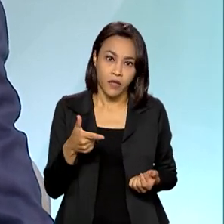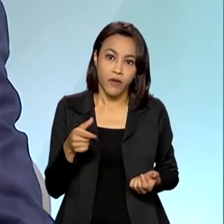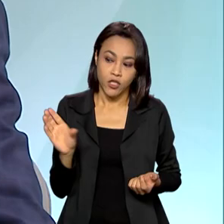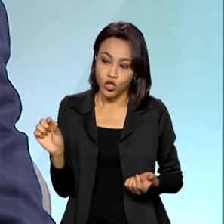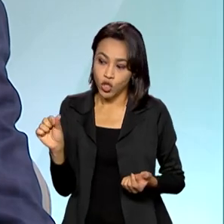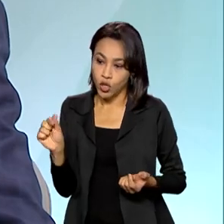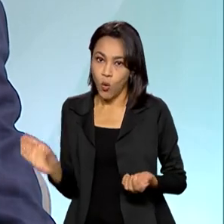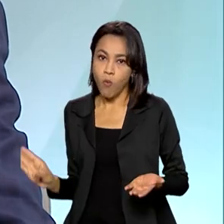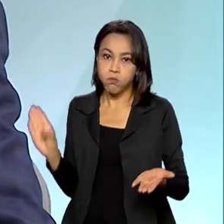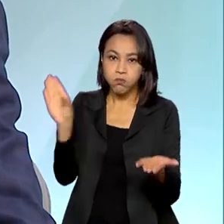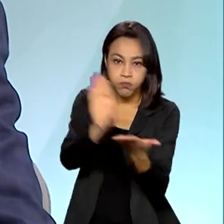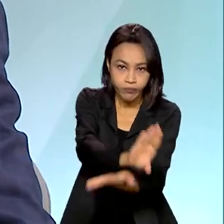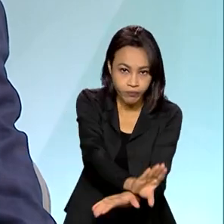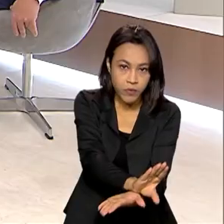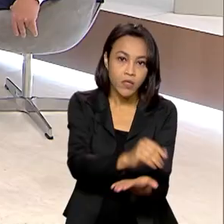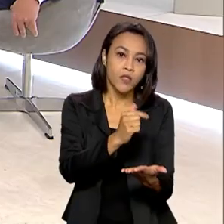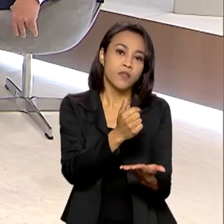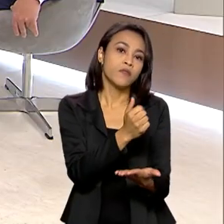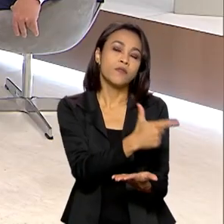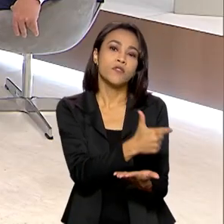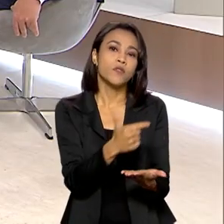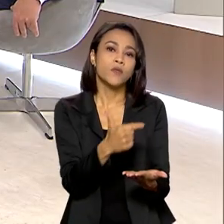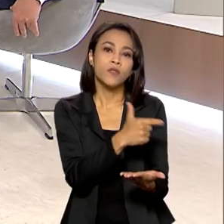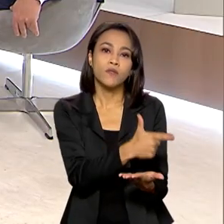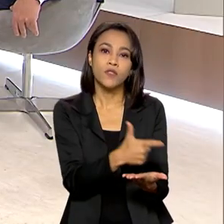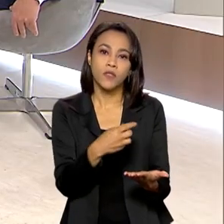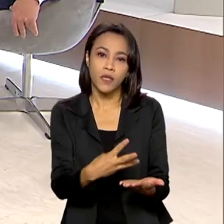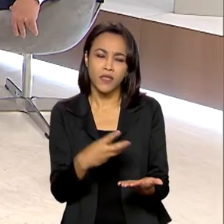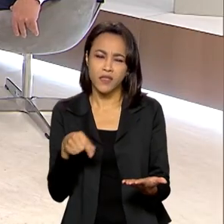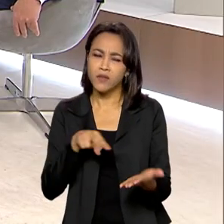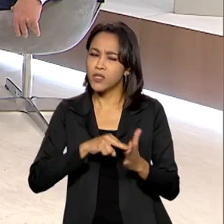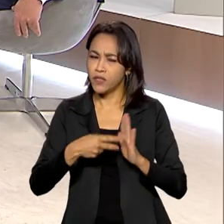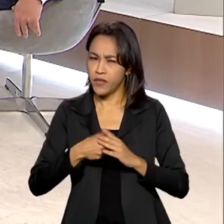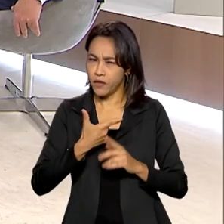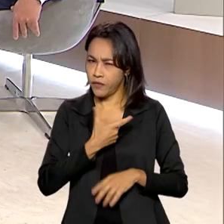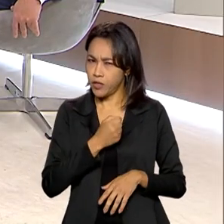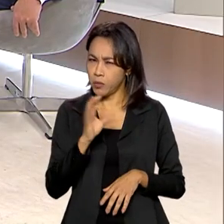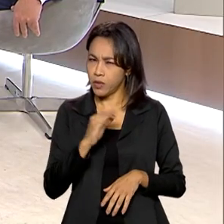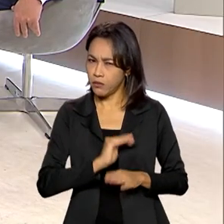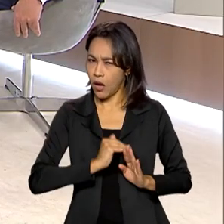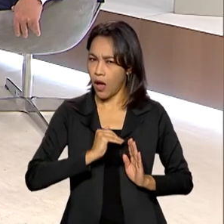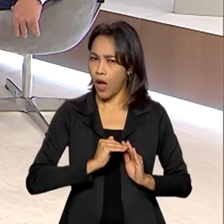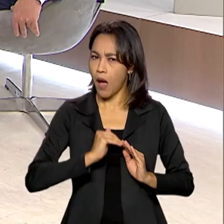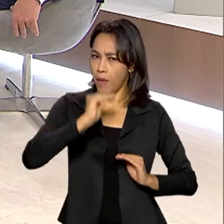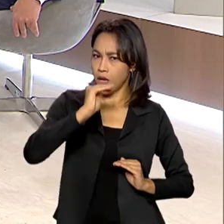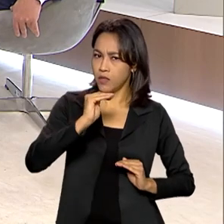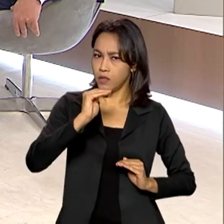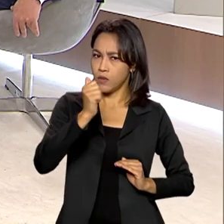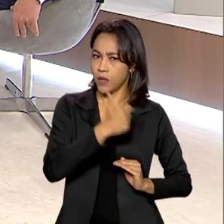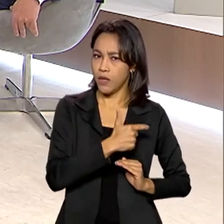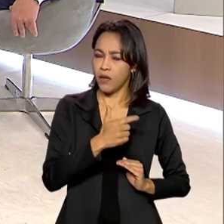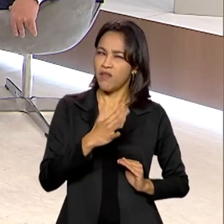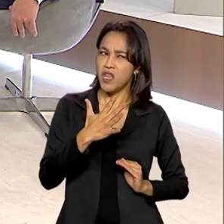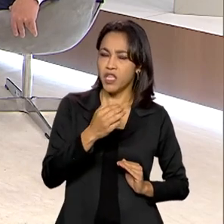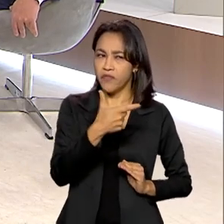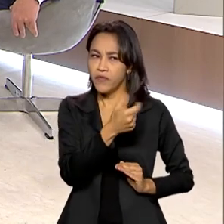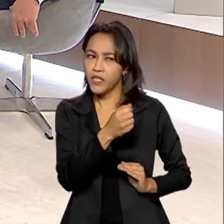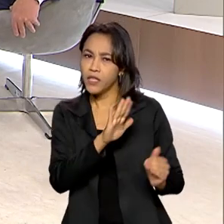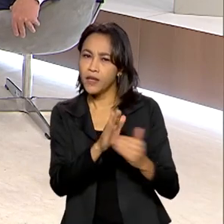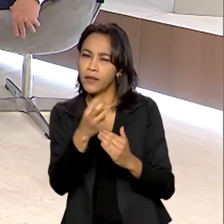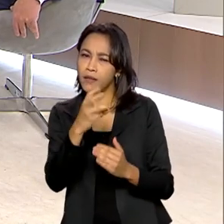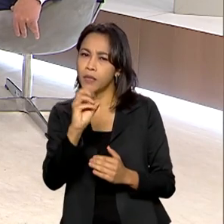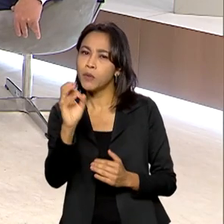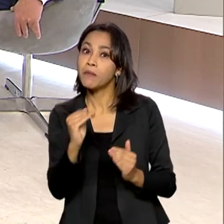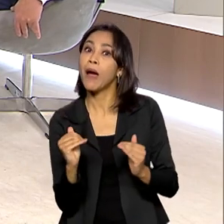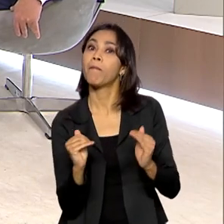Brasil na safra 22, 23. Isso equivale a uns 20% a mais do que... Entre 20% a 30% a mais.